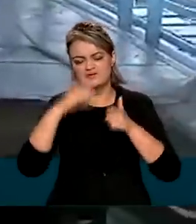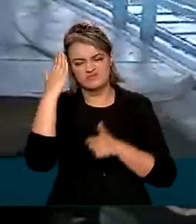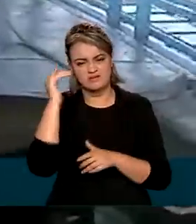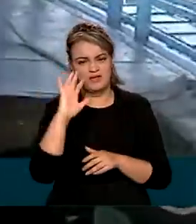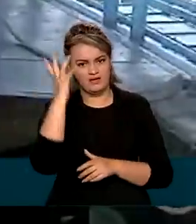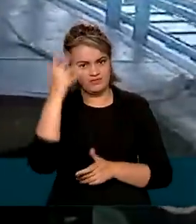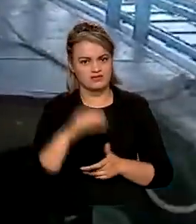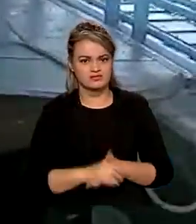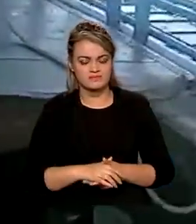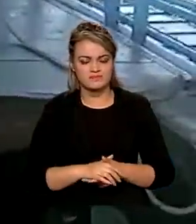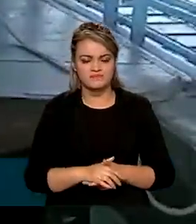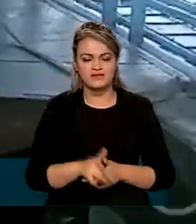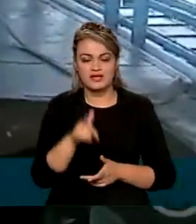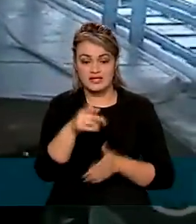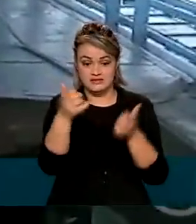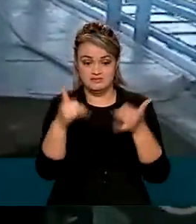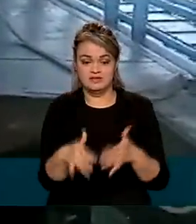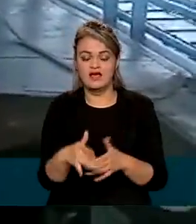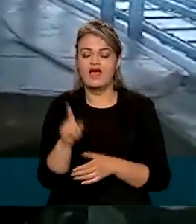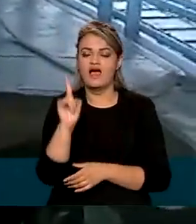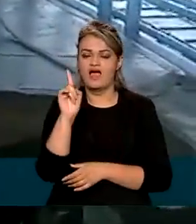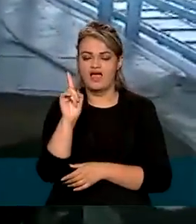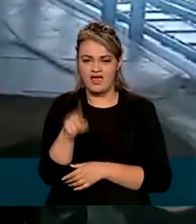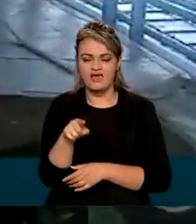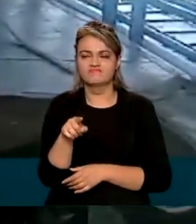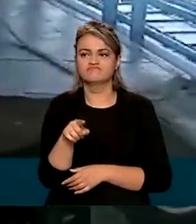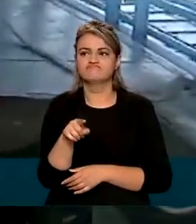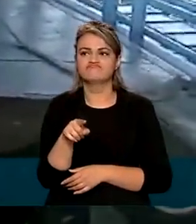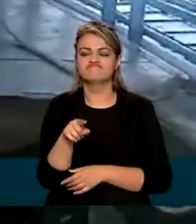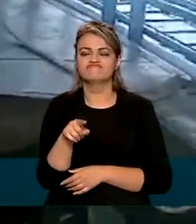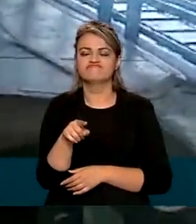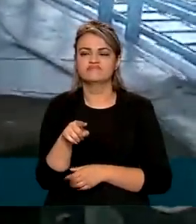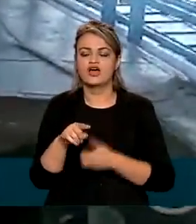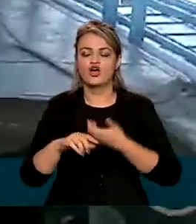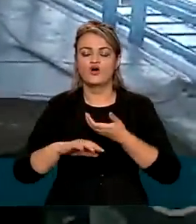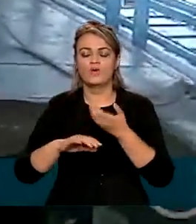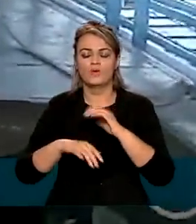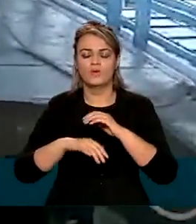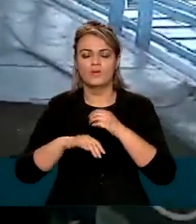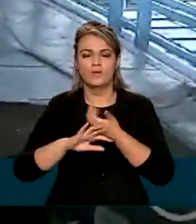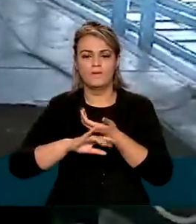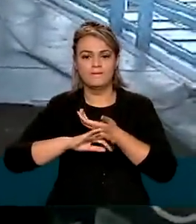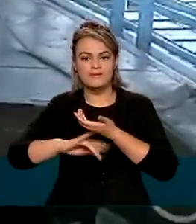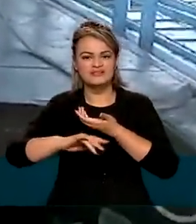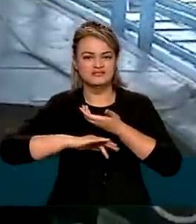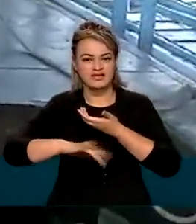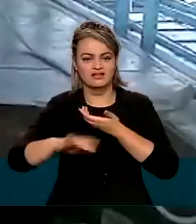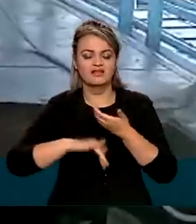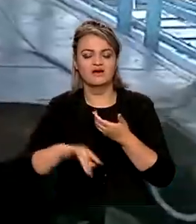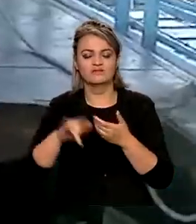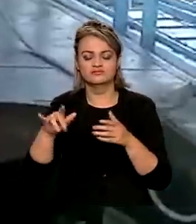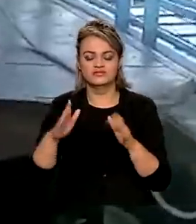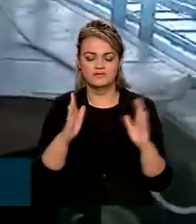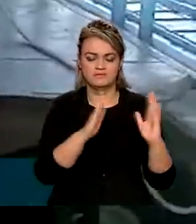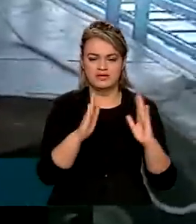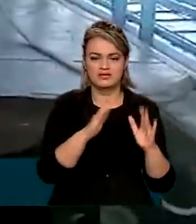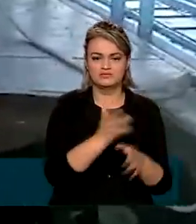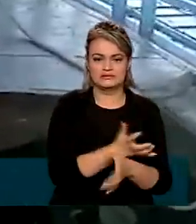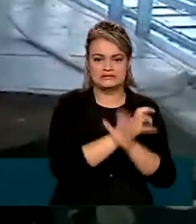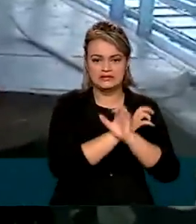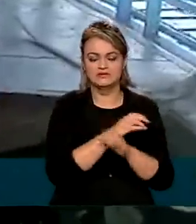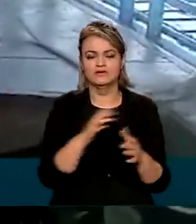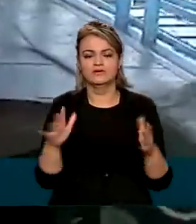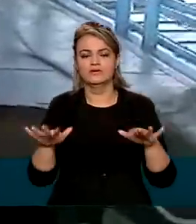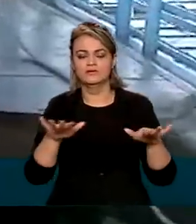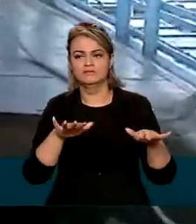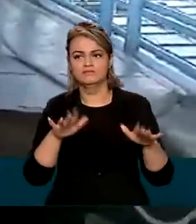componente da vida do Pantanal. O Pantanal é composto de ciclos. Ciclo de enchente, ciclo de seta, ciclo